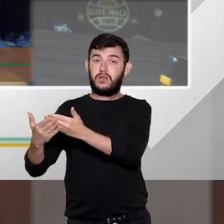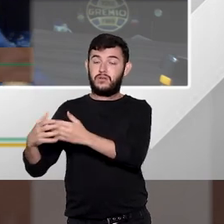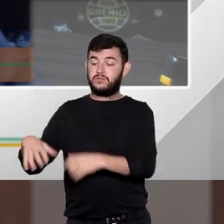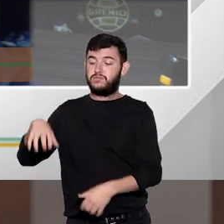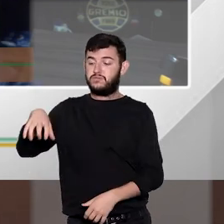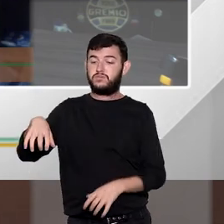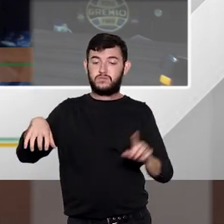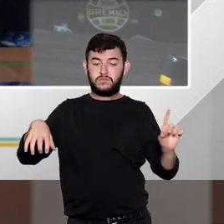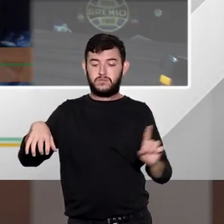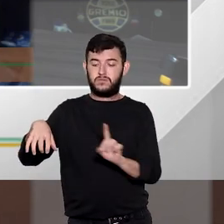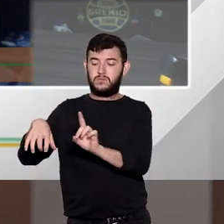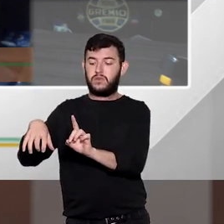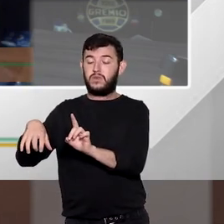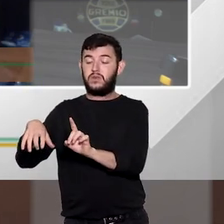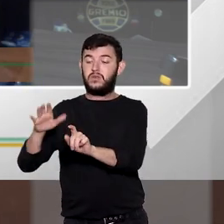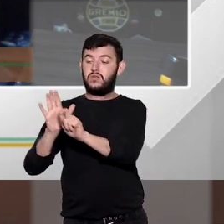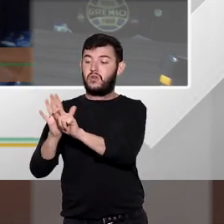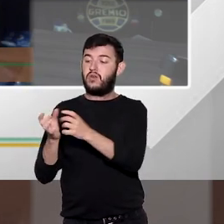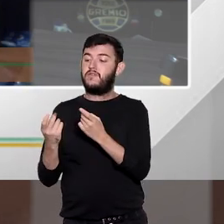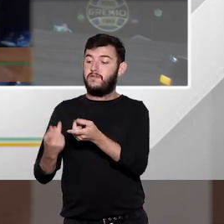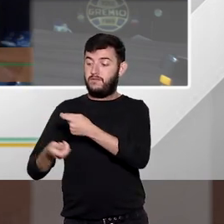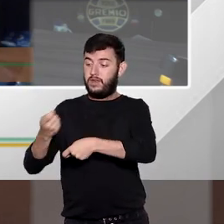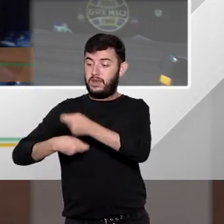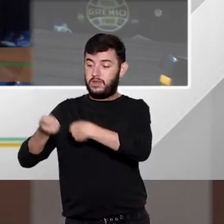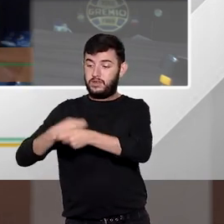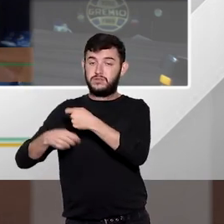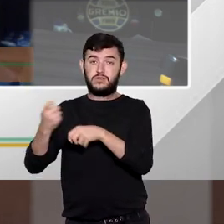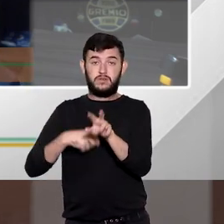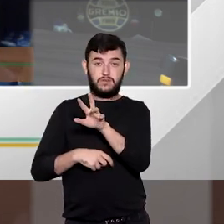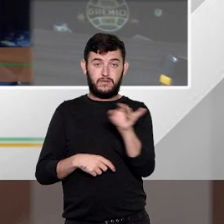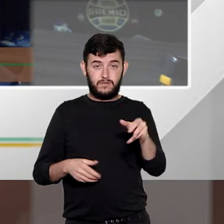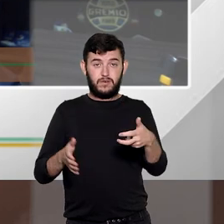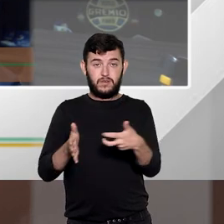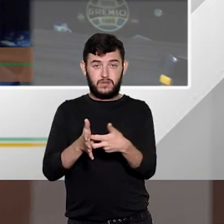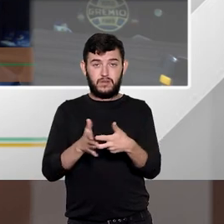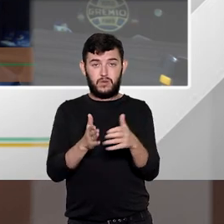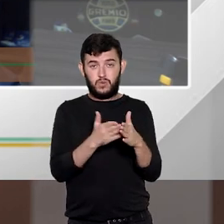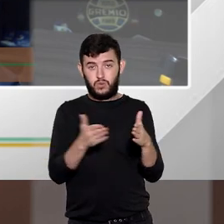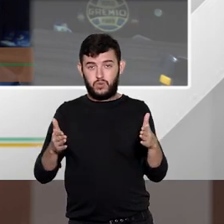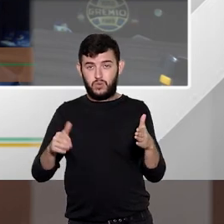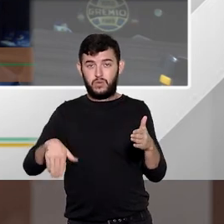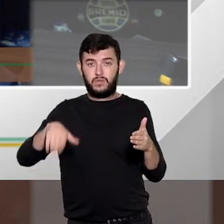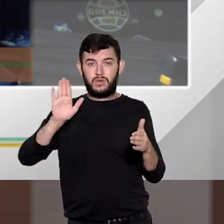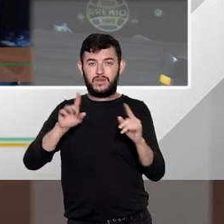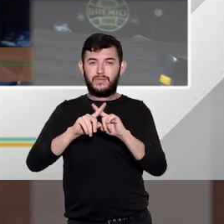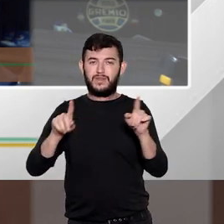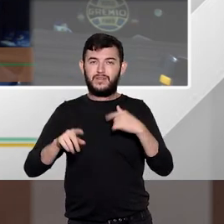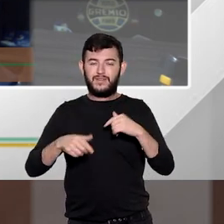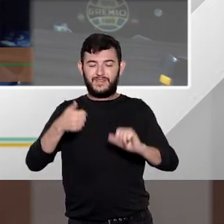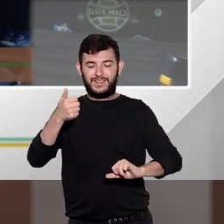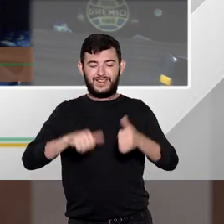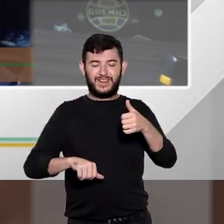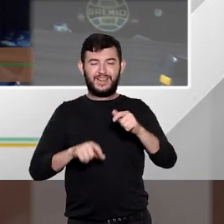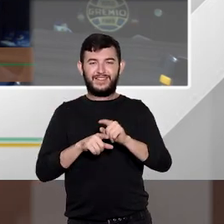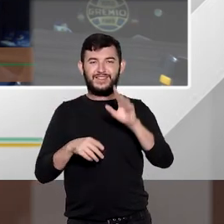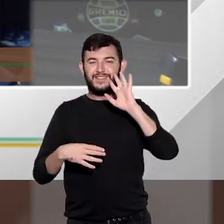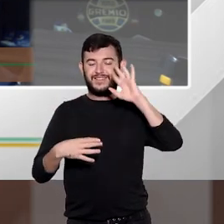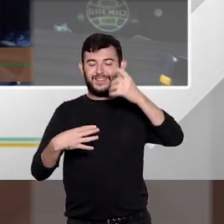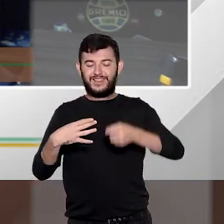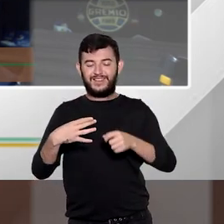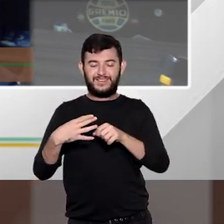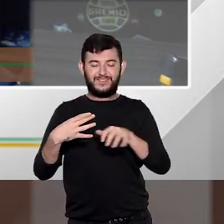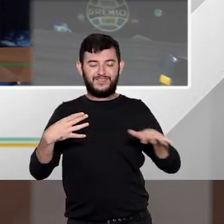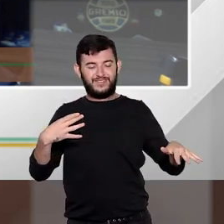também se aconteceram situações inusitadas agora eu estava fazendo uma análise na jurisprudência tem